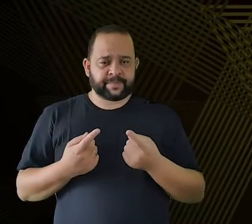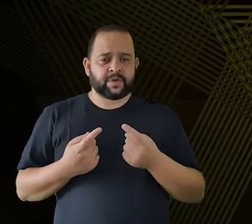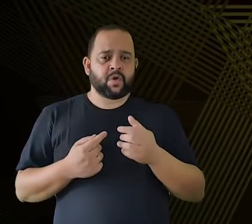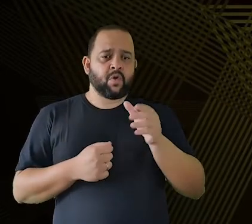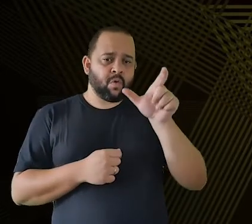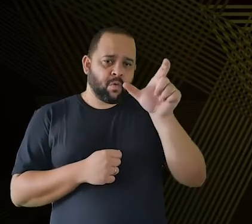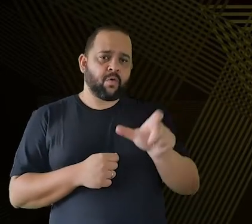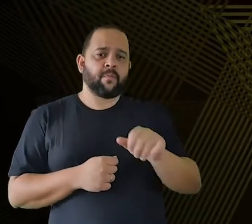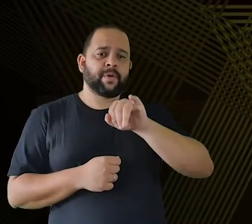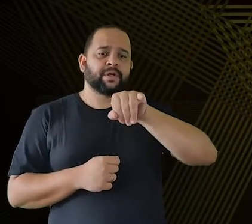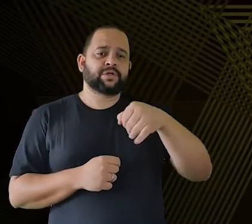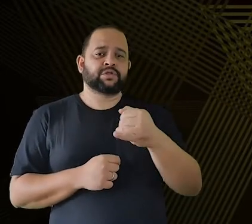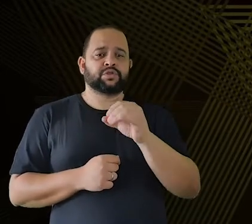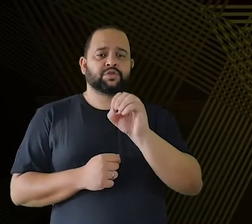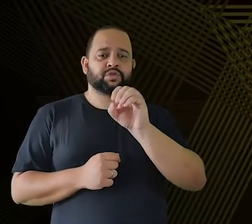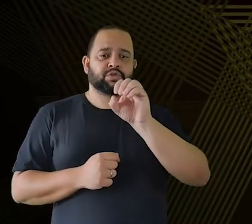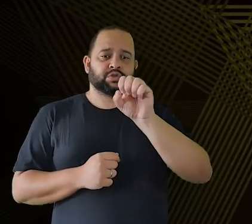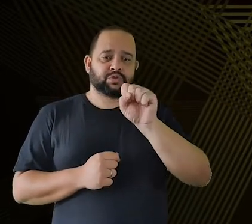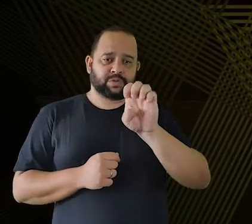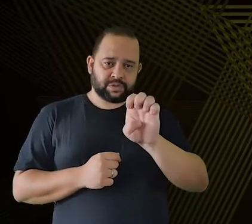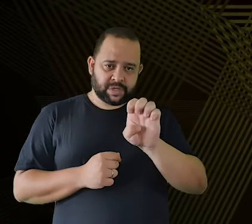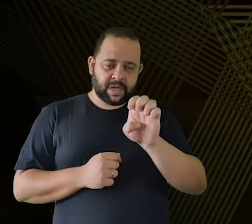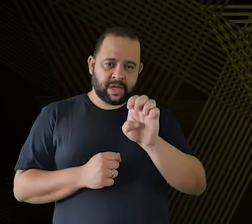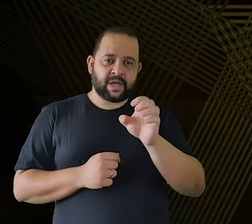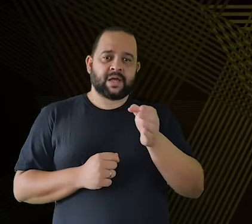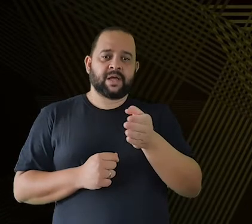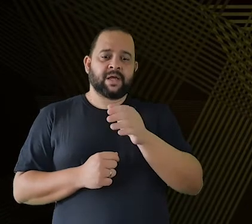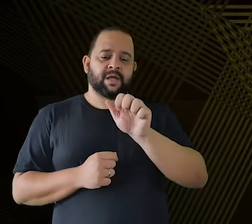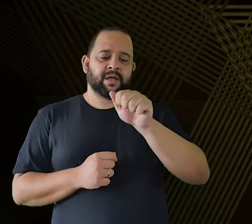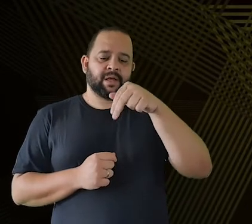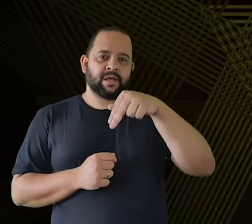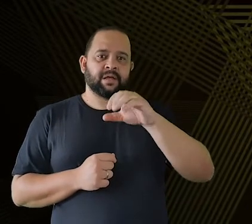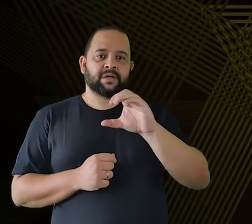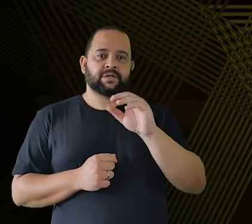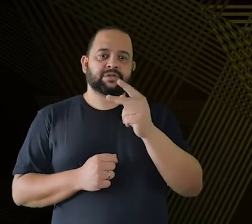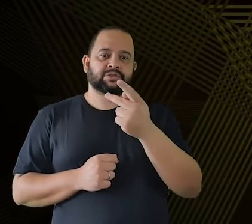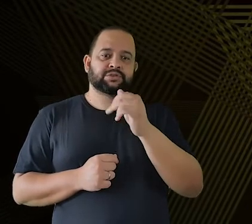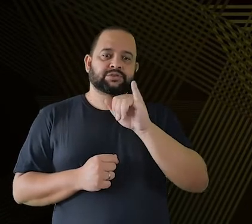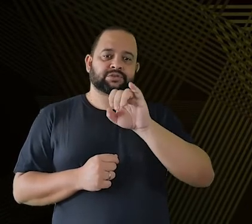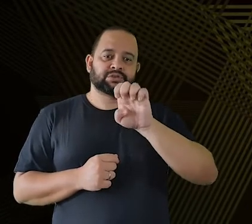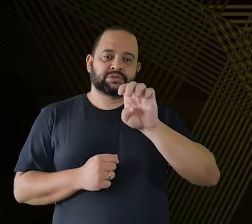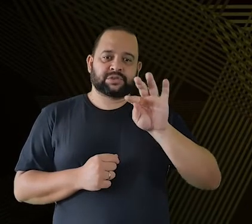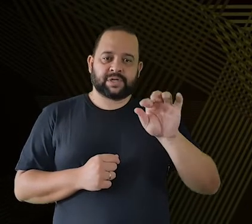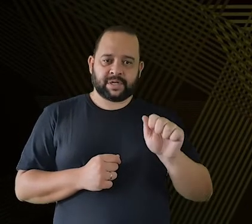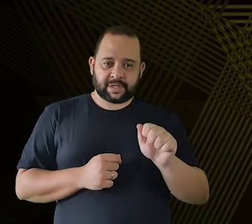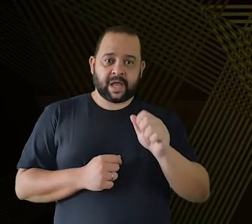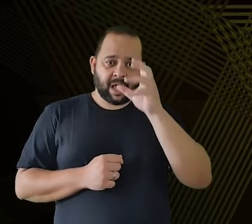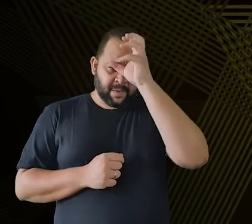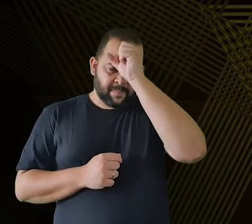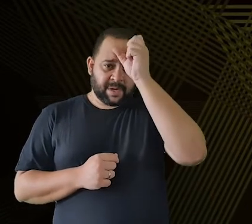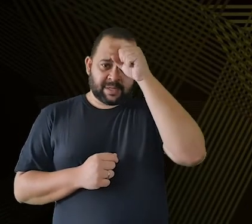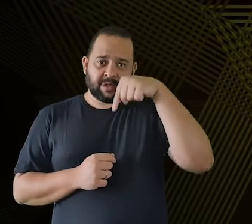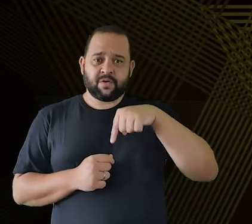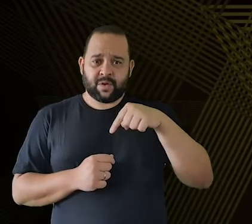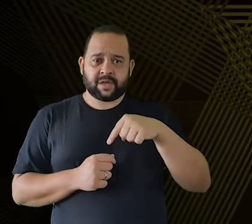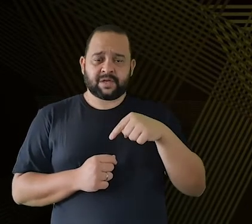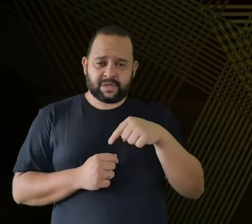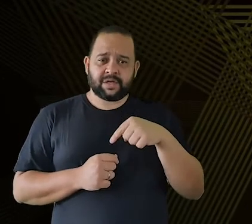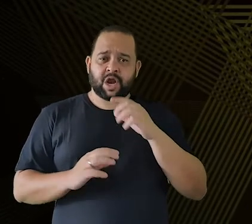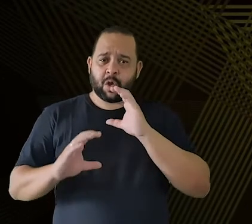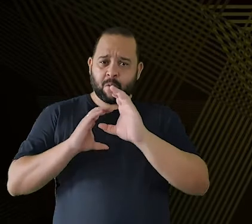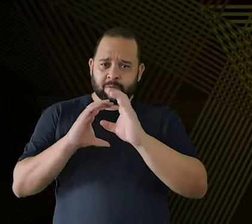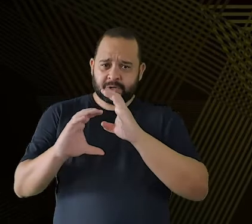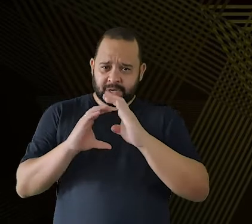entrou no Brasil e aprendeu a se comunicar com os índios, com os indígenas, com os povos originários daqui,